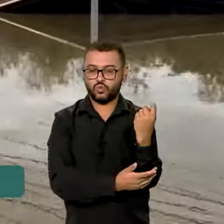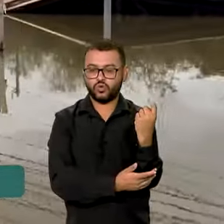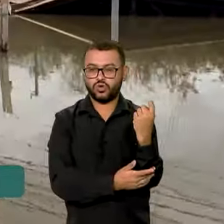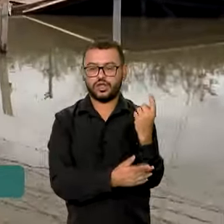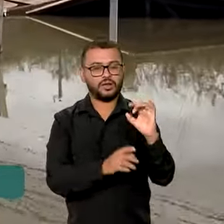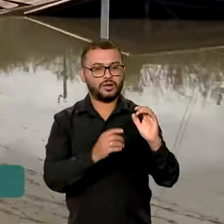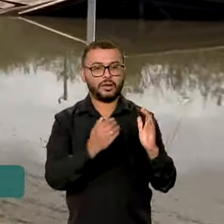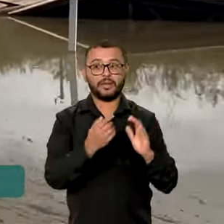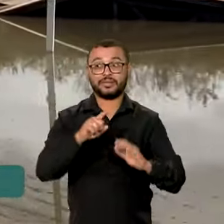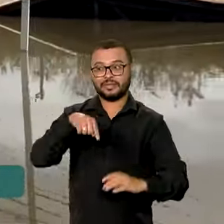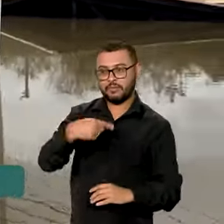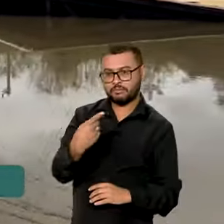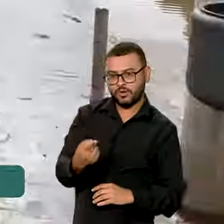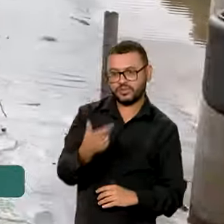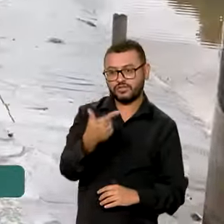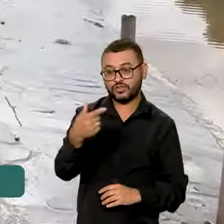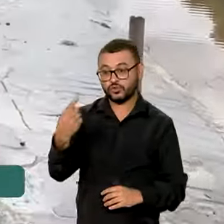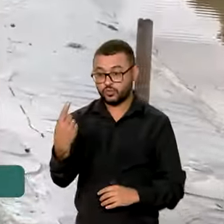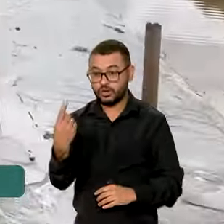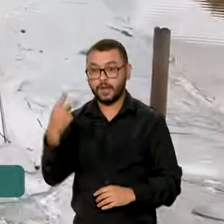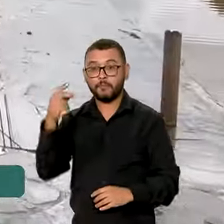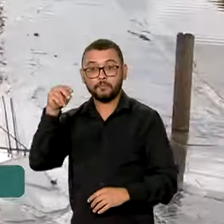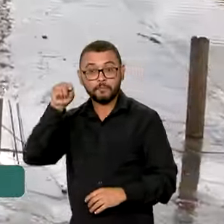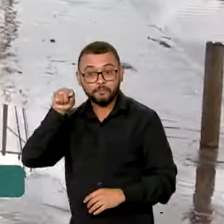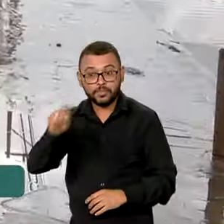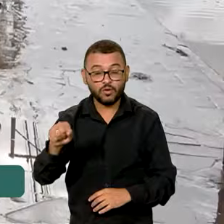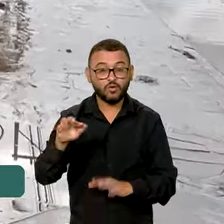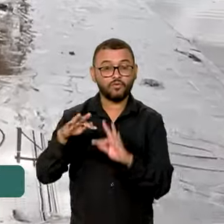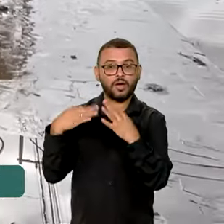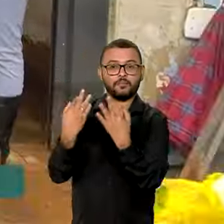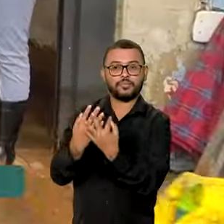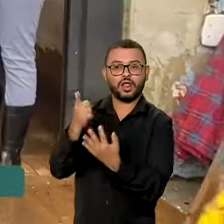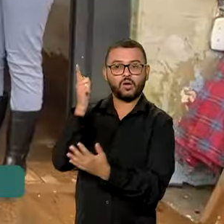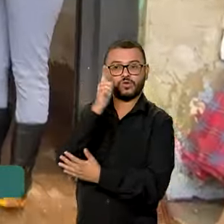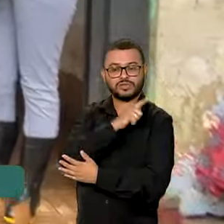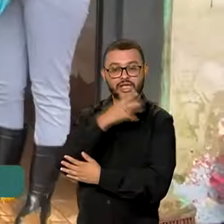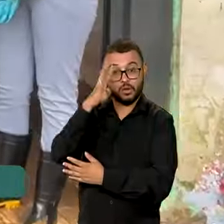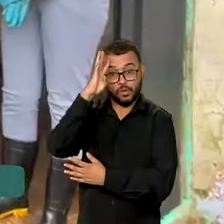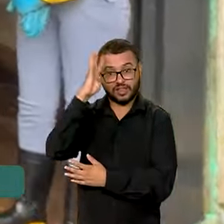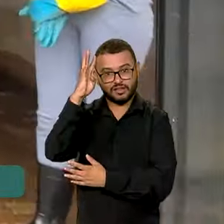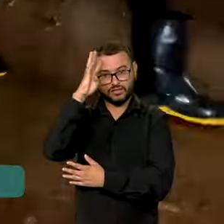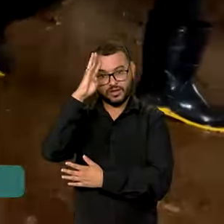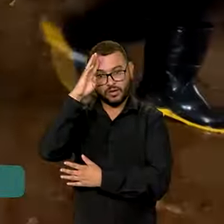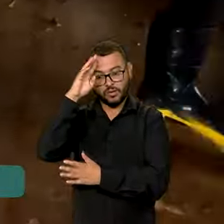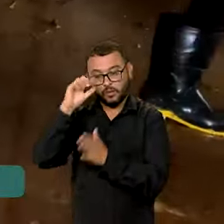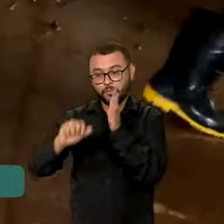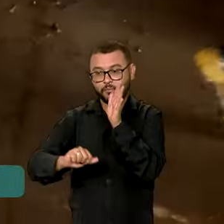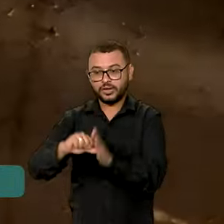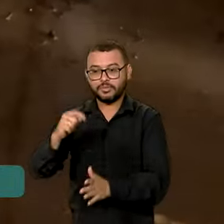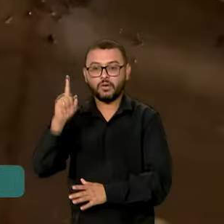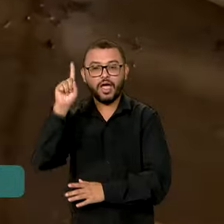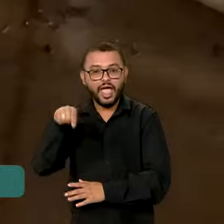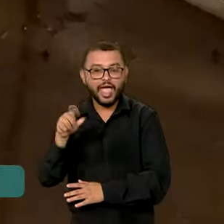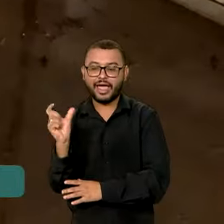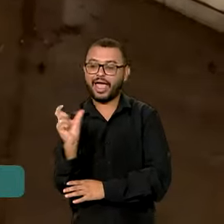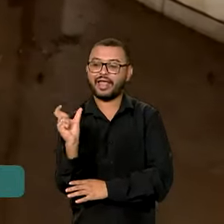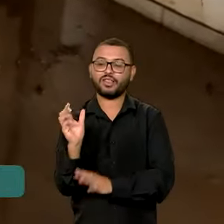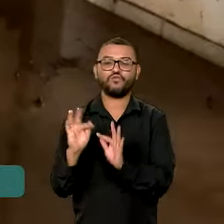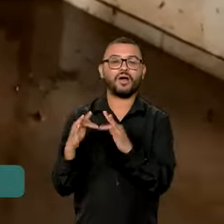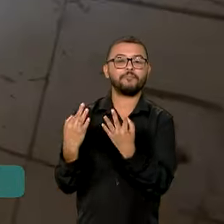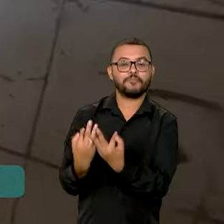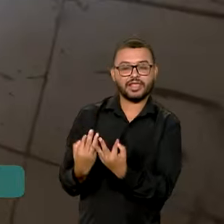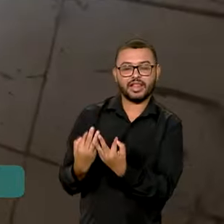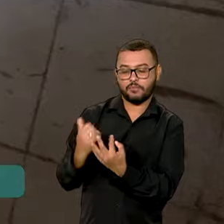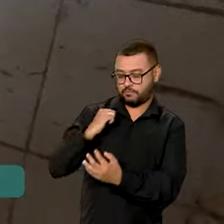outra frente, mais de 21 mil famílias recebem nesta quarta-feira a primeira parcela do Bolsa Família.